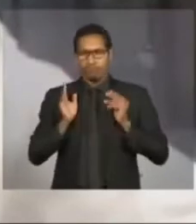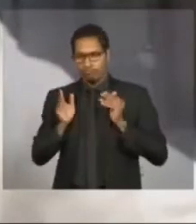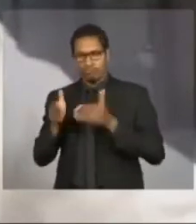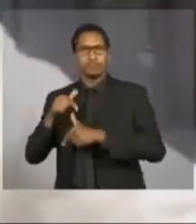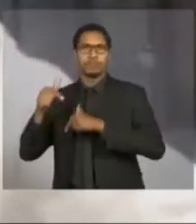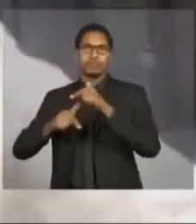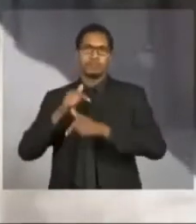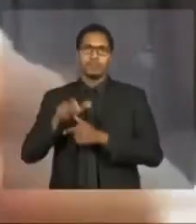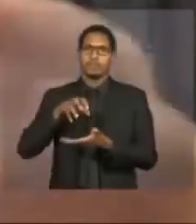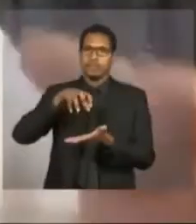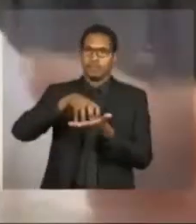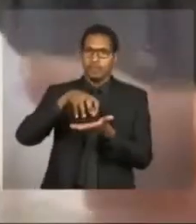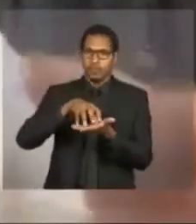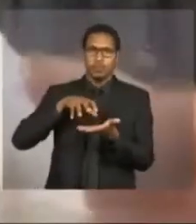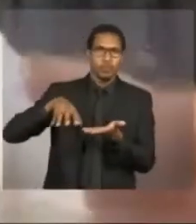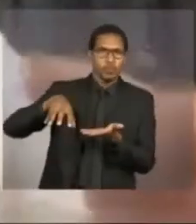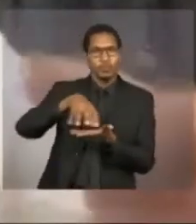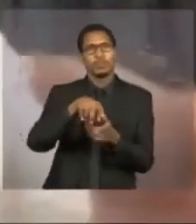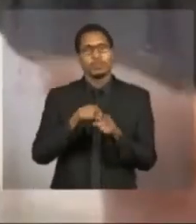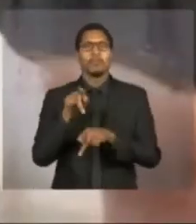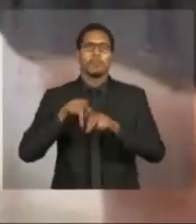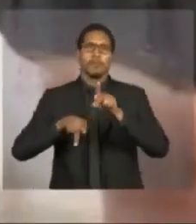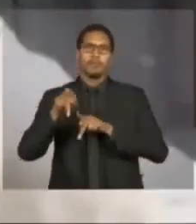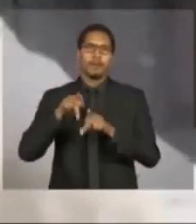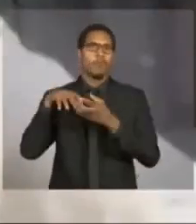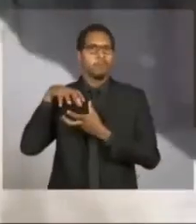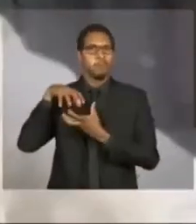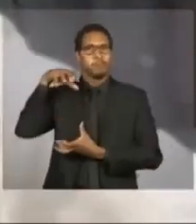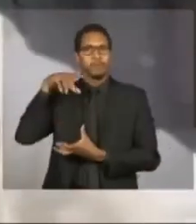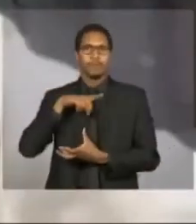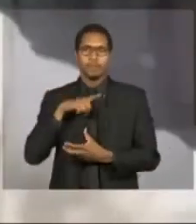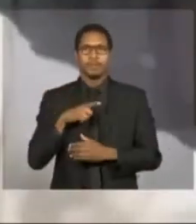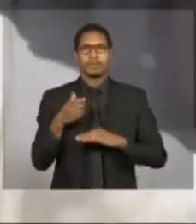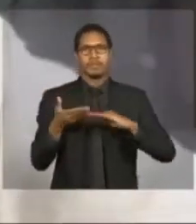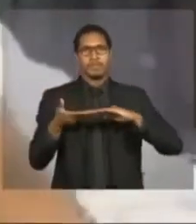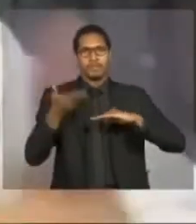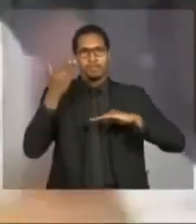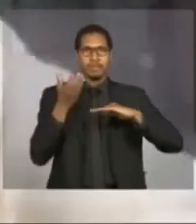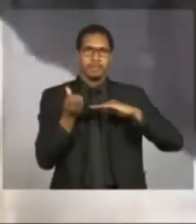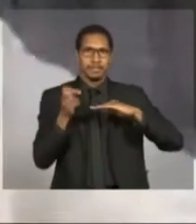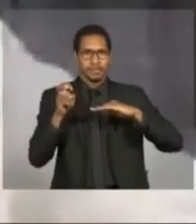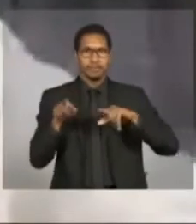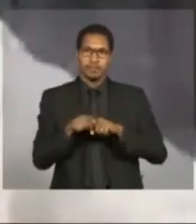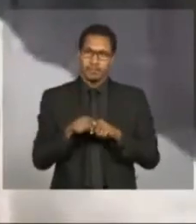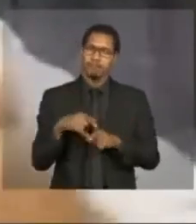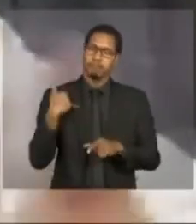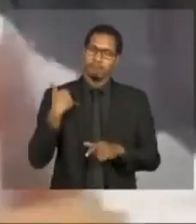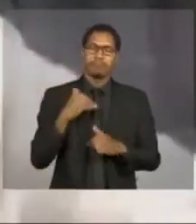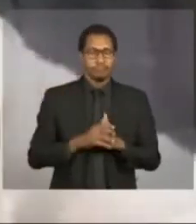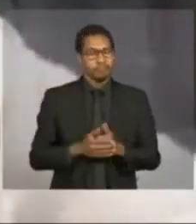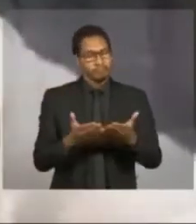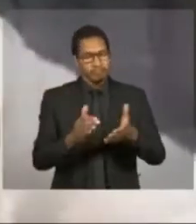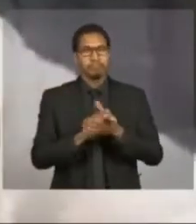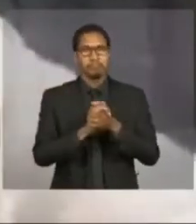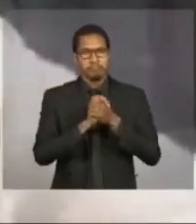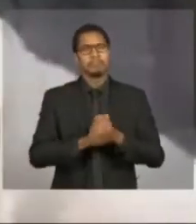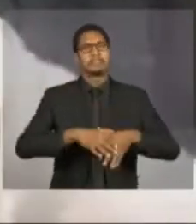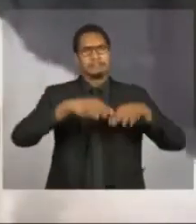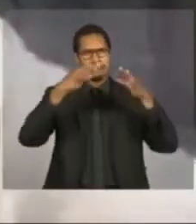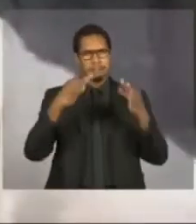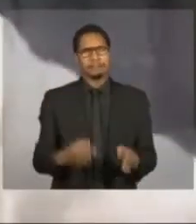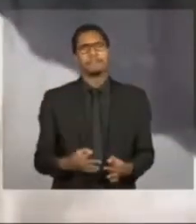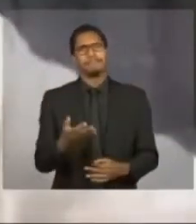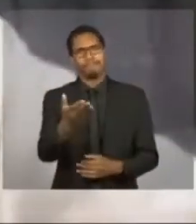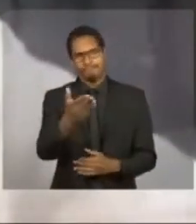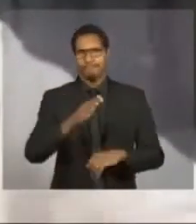o setor, com essa parte da população de mais de 60 anos. Eu quero parabenizar com muita sinceridade a sua